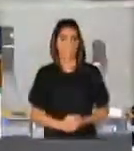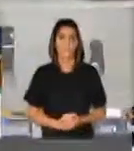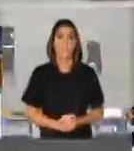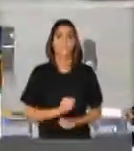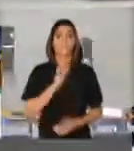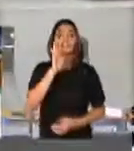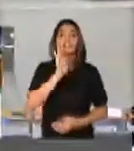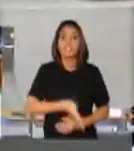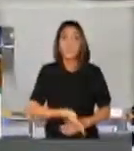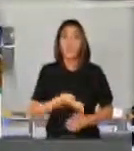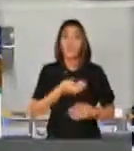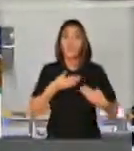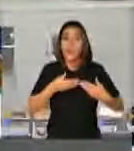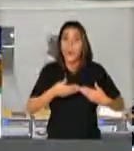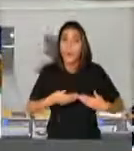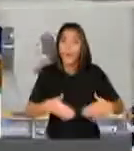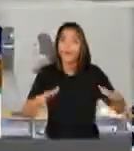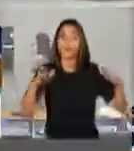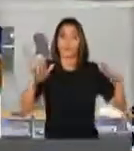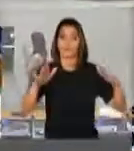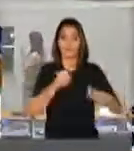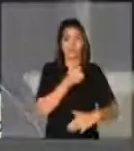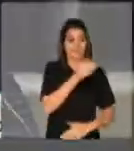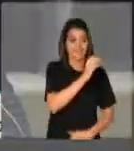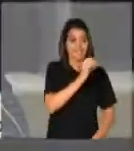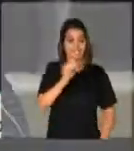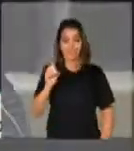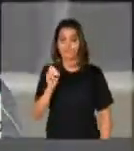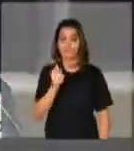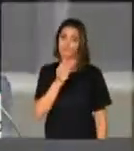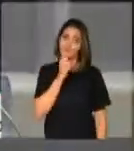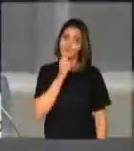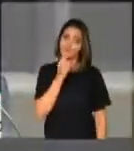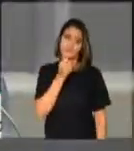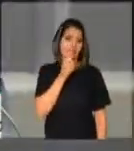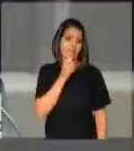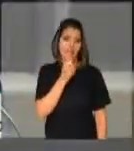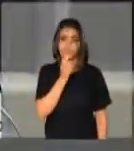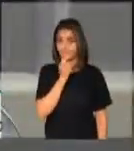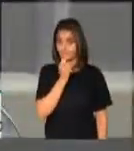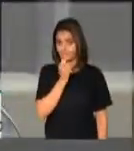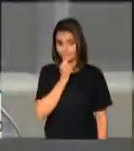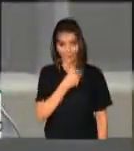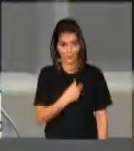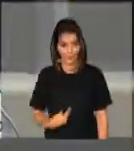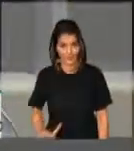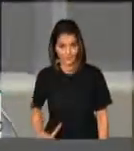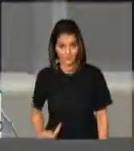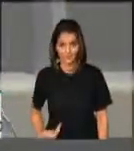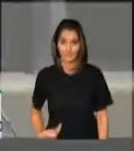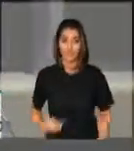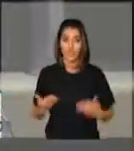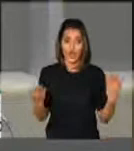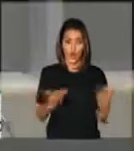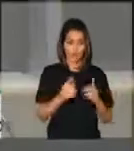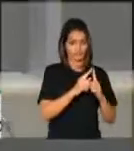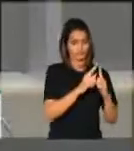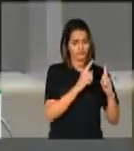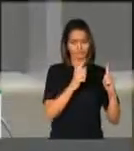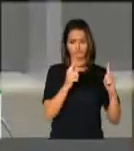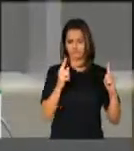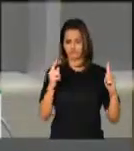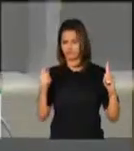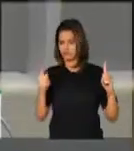100 dias sem governo. 100 dias que se completam hoje, deputado Felipe Carreiras, em que o